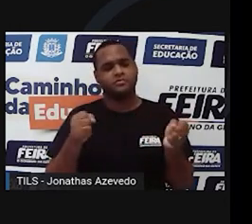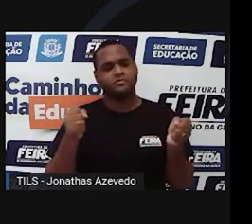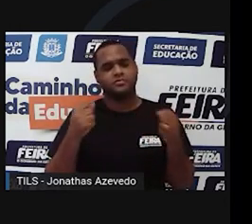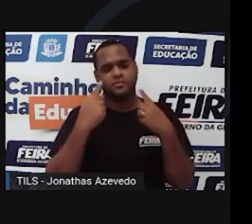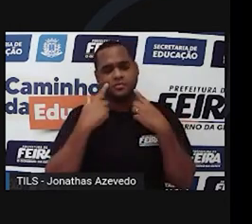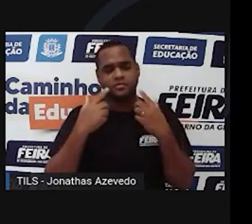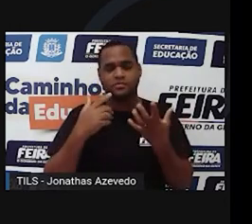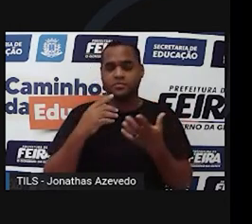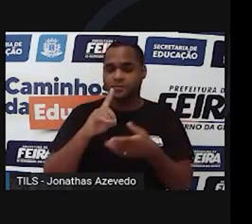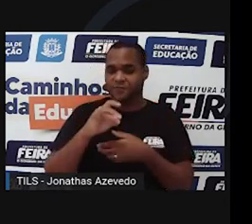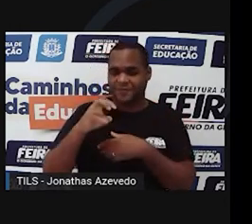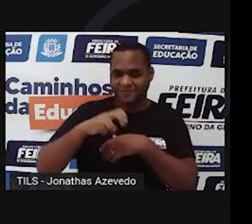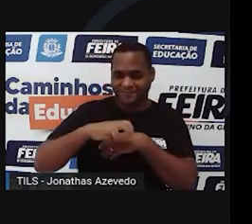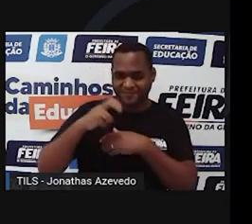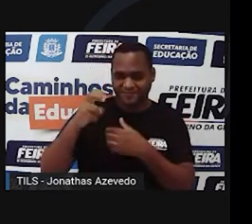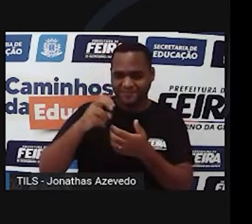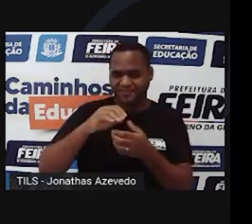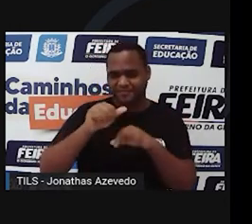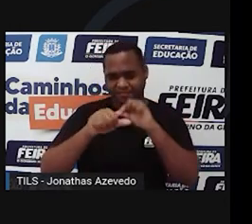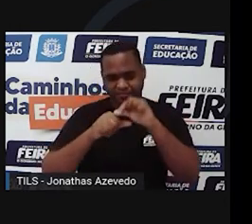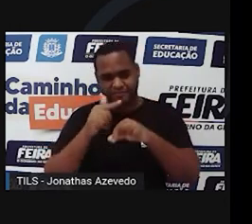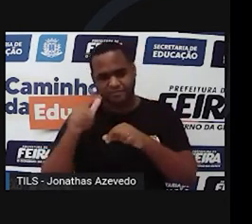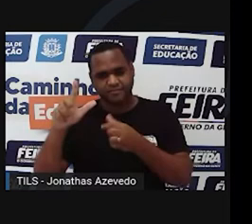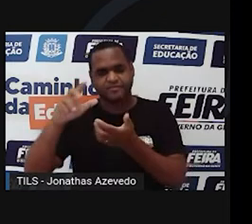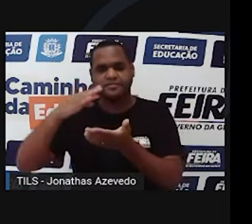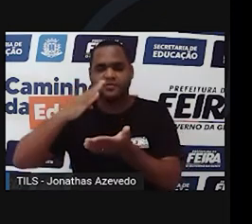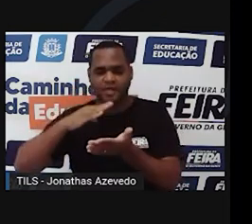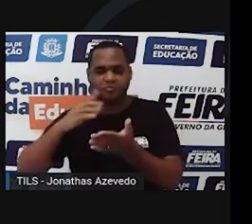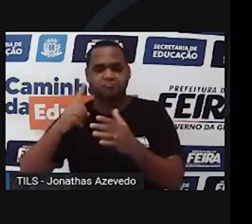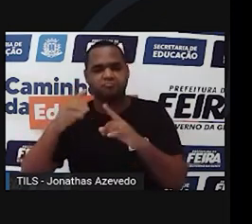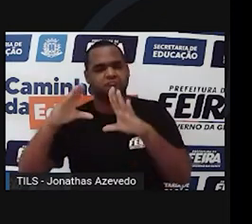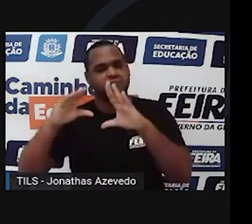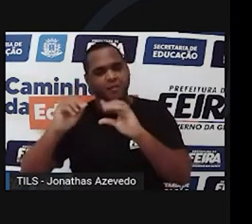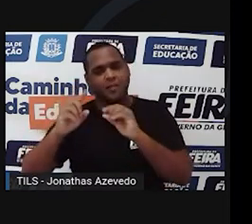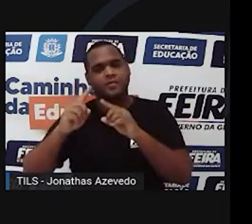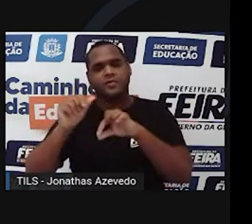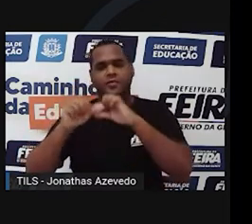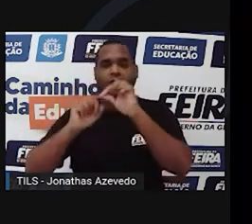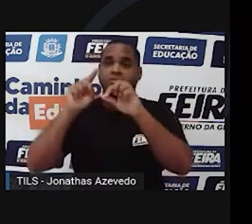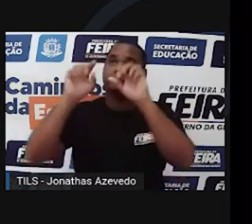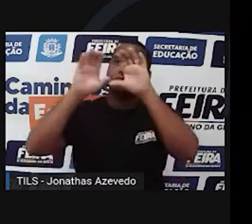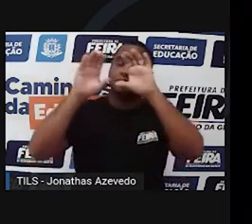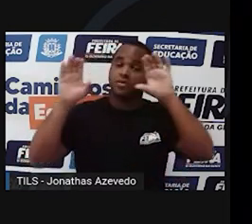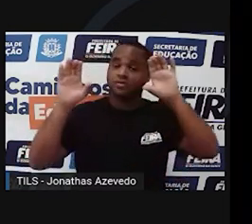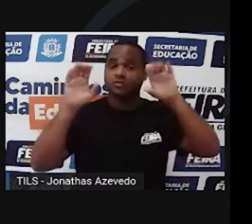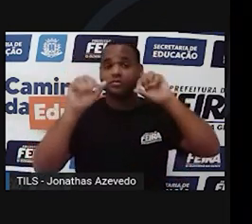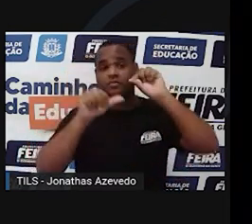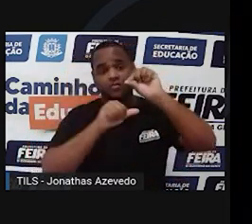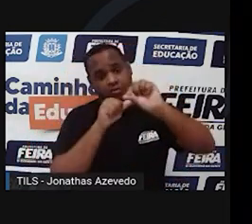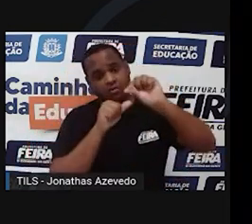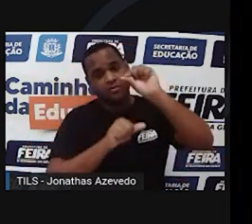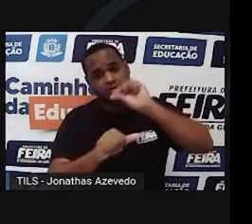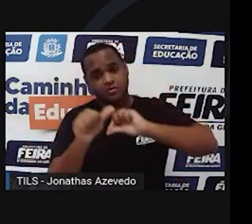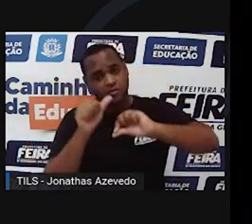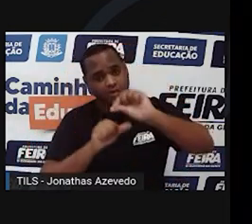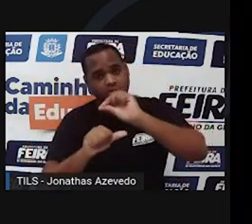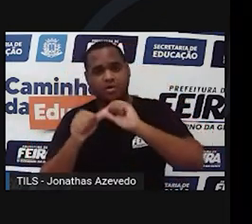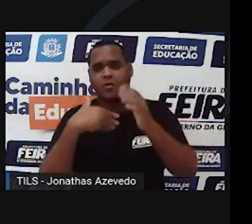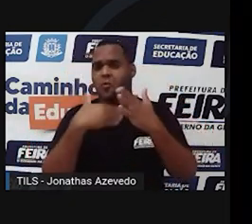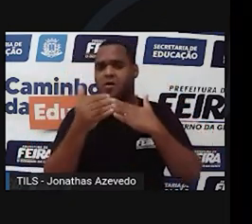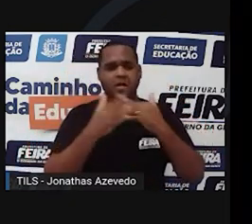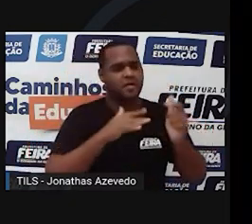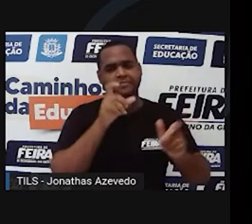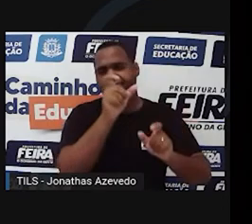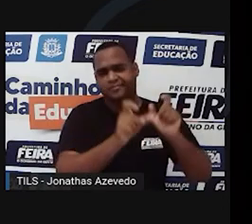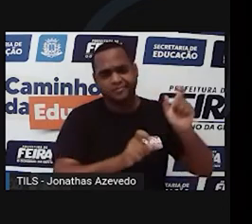passa e o Sol vai mudando a sua posição no céu, o tamanho da sombra formada por qualquer objeto vai mudando.